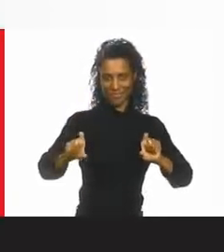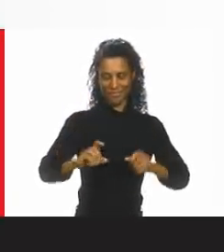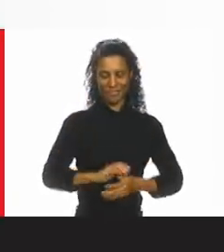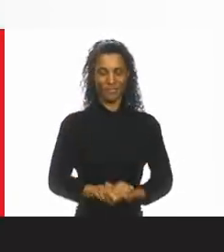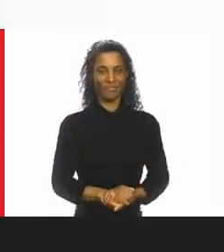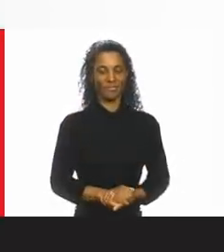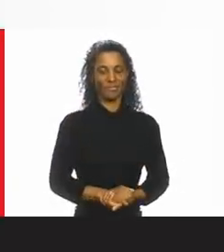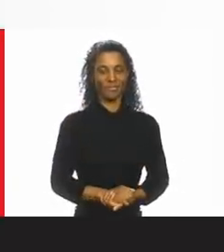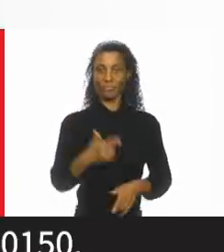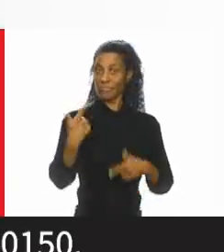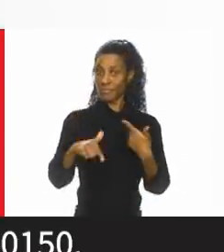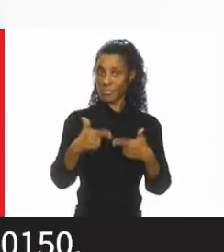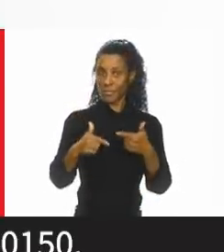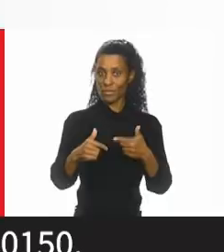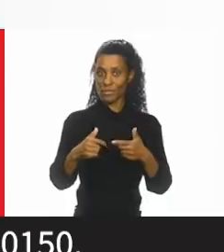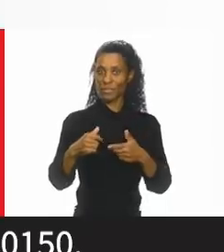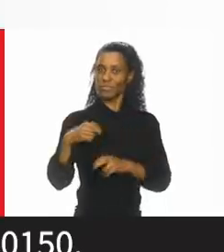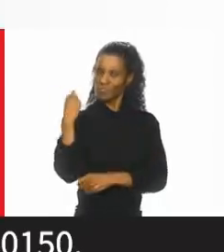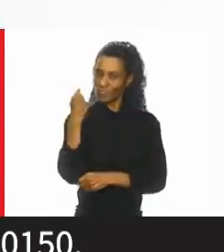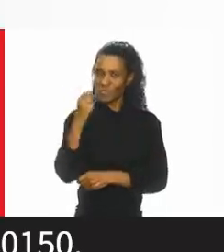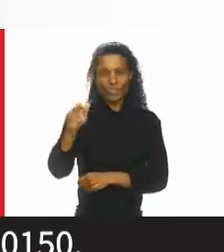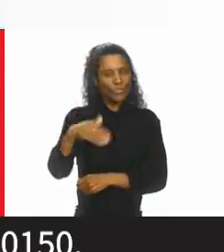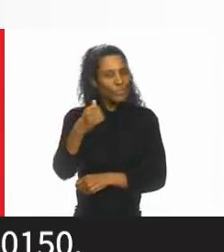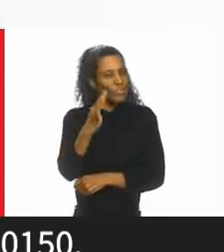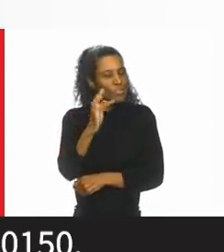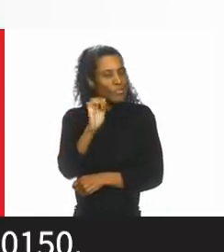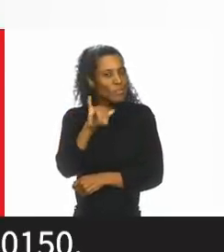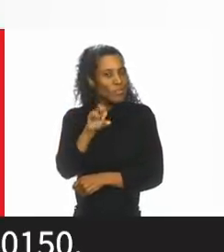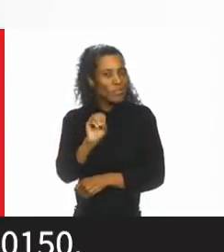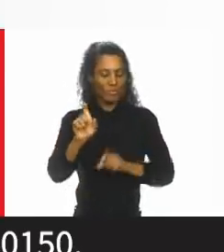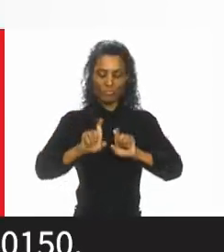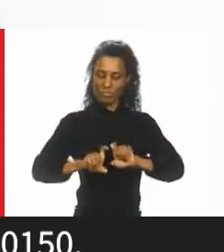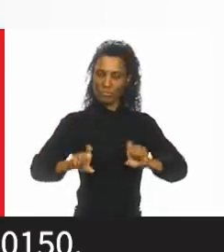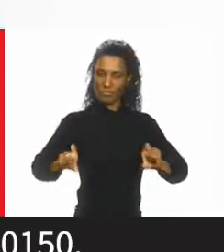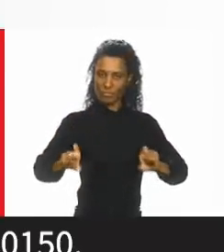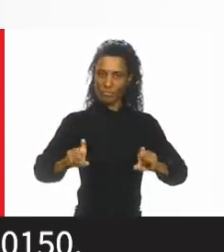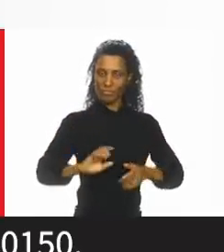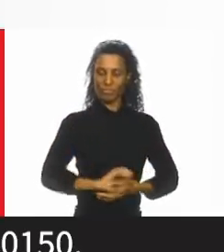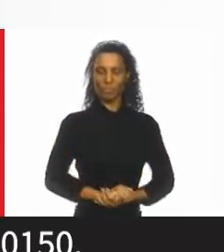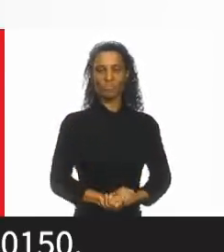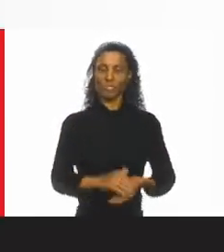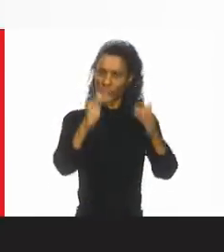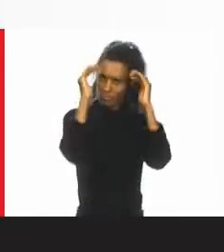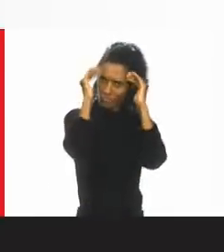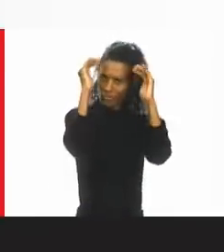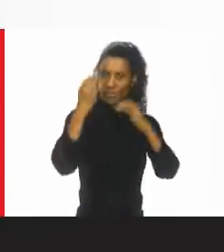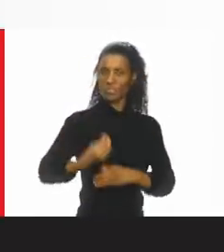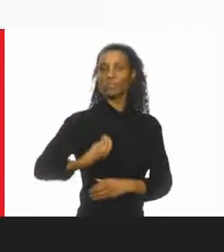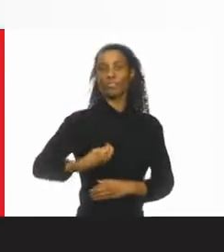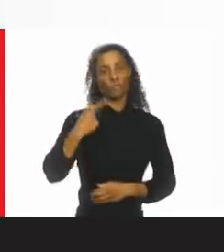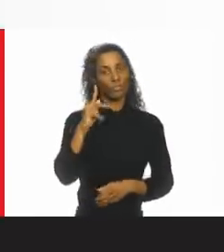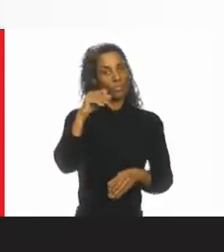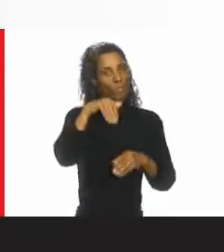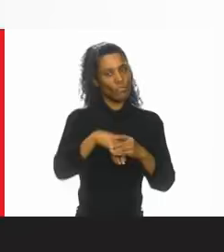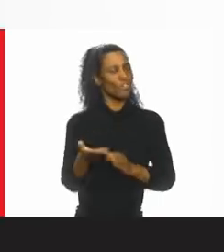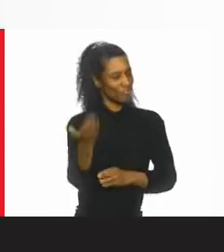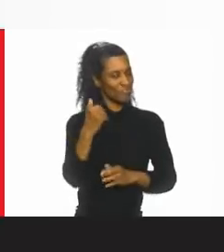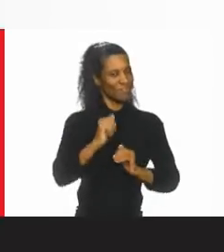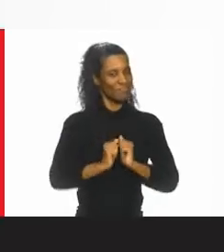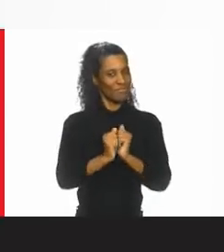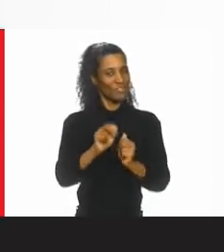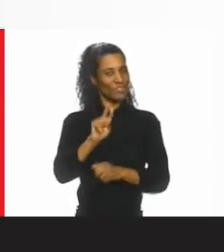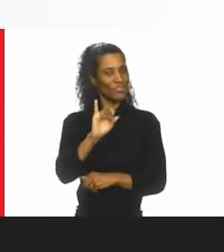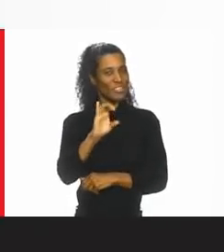40777. Trabalho para um Rio Grande melhor. Fabiano Pereira, deputado estadual, 40150. Pelo respeito à vida e a teu